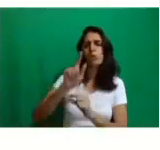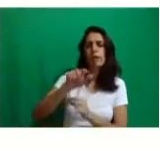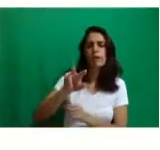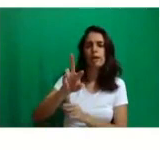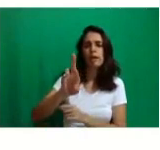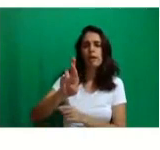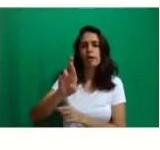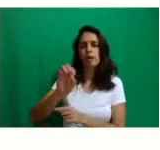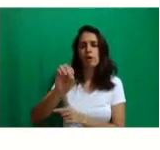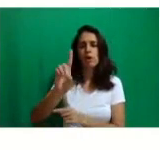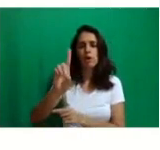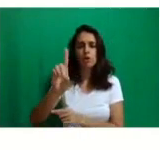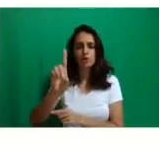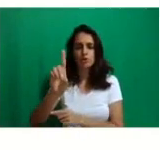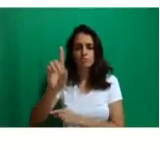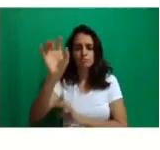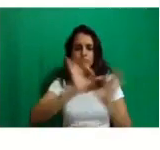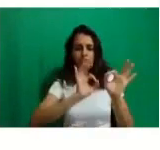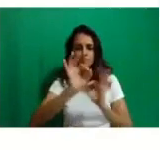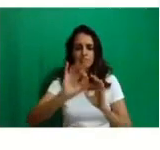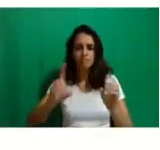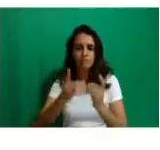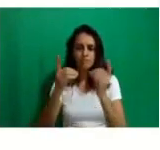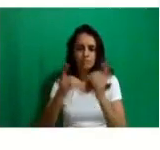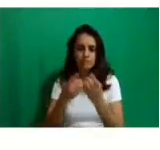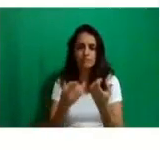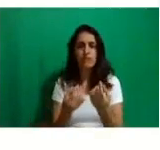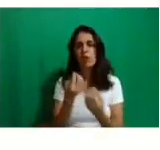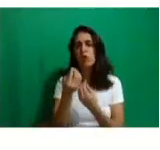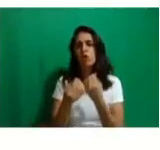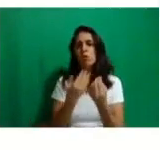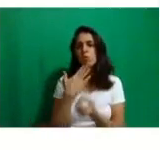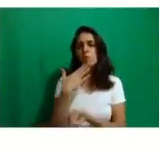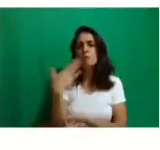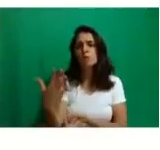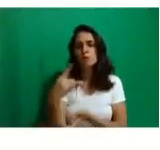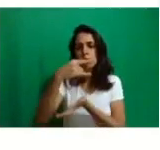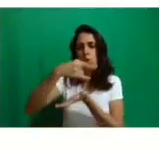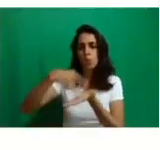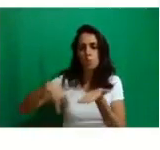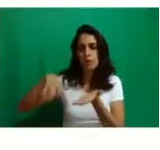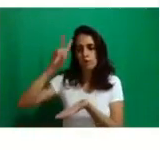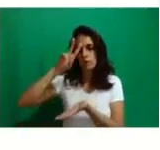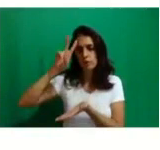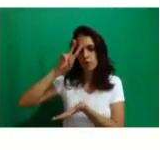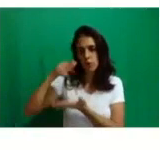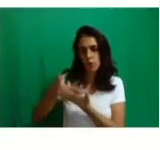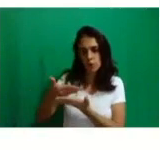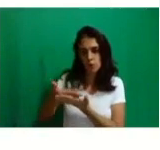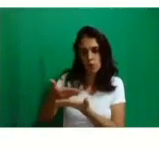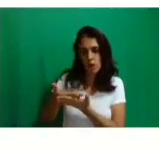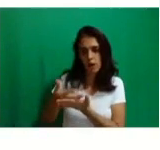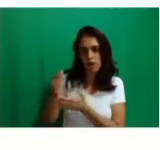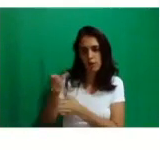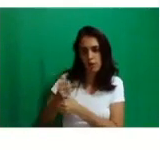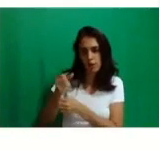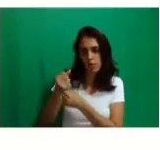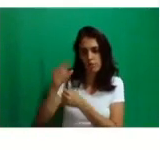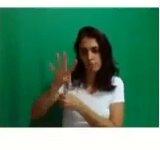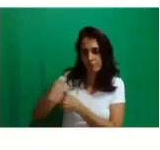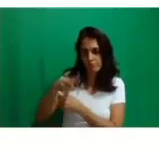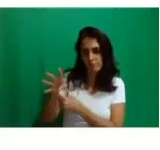didática? Como que eu obtenho meu histórico escolar? Como que eu obtenho uma declaração escolar? Tudo isso, pessoal,